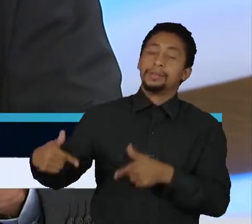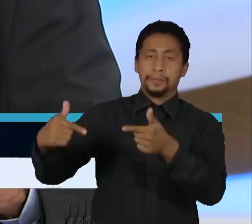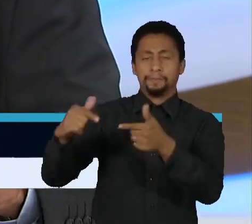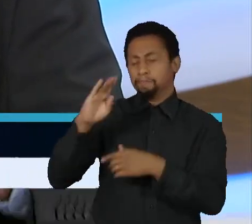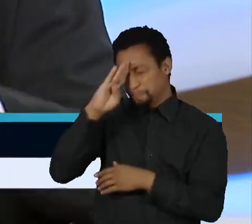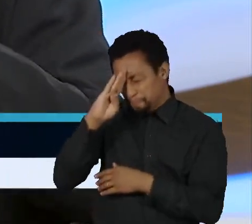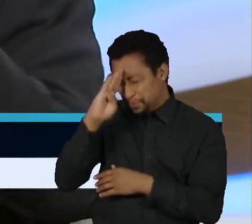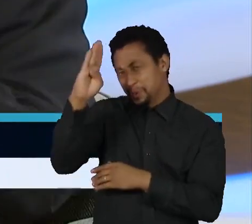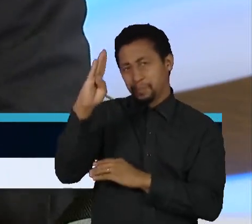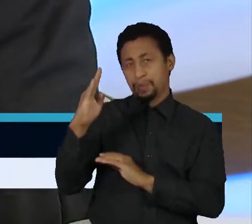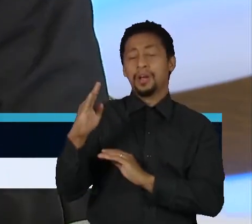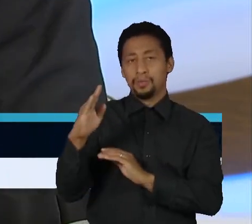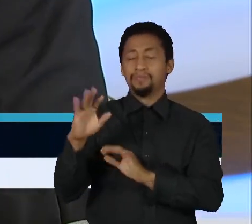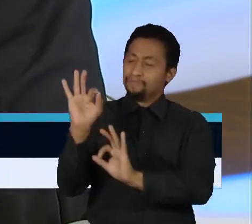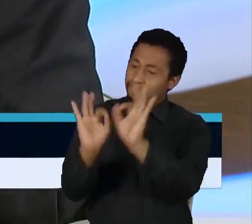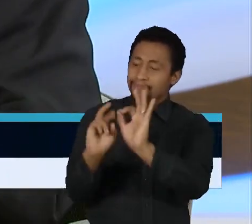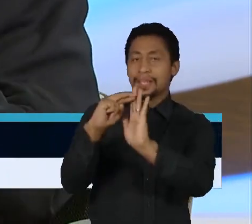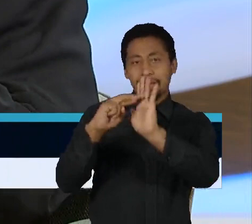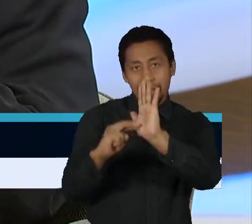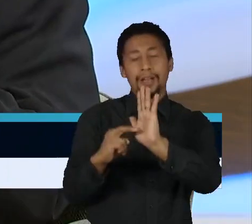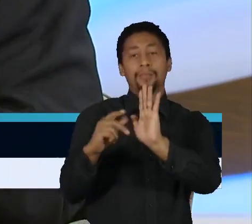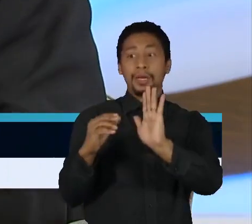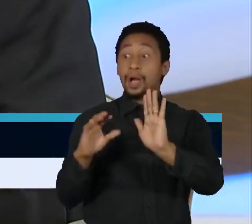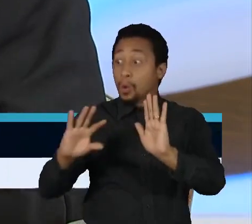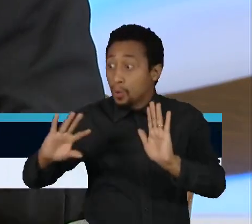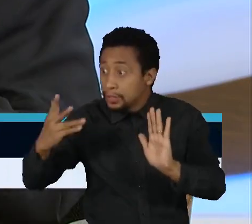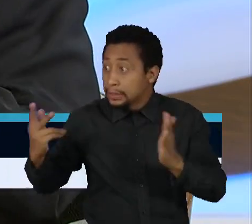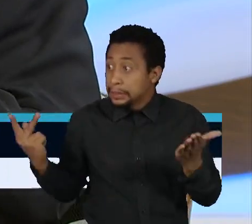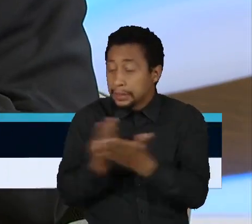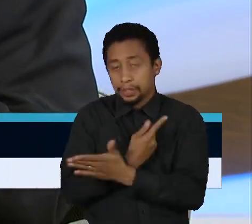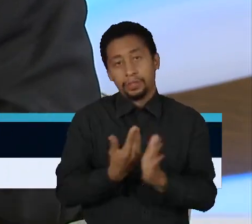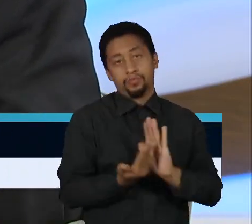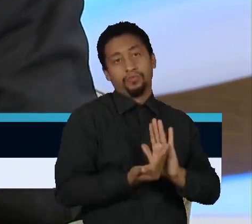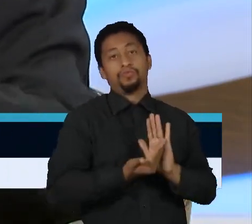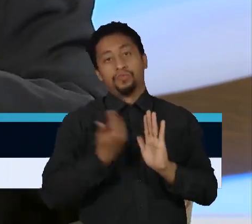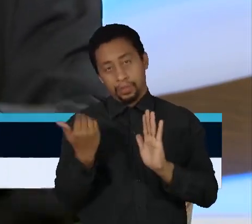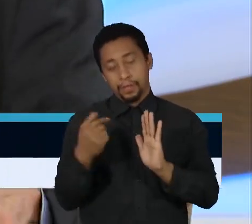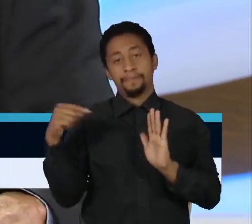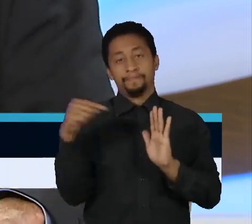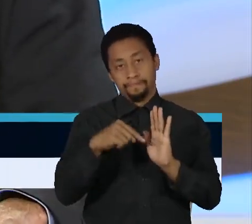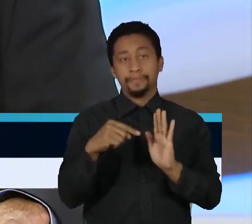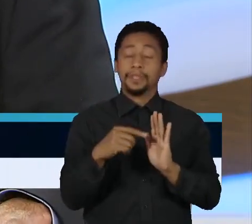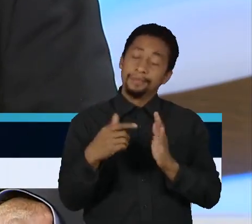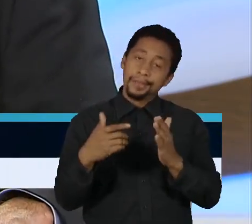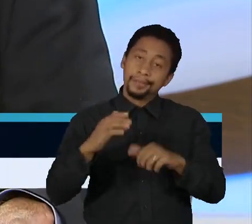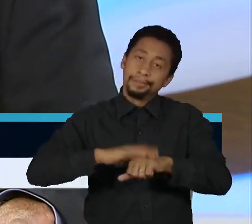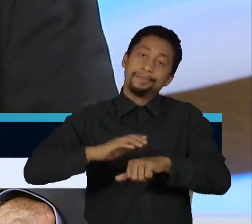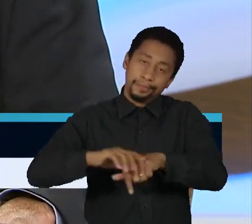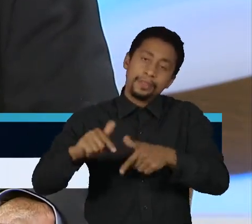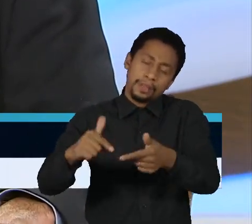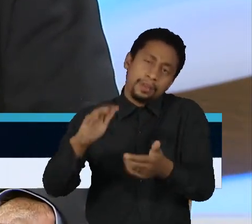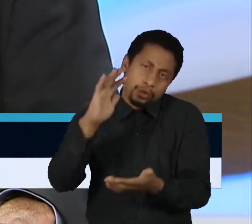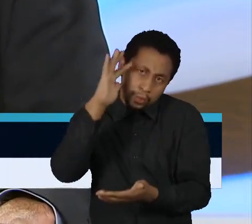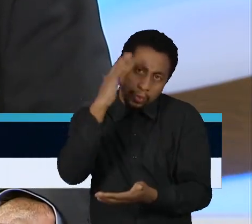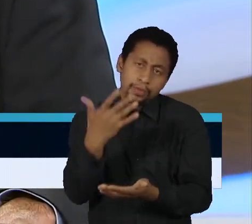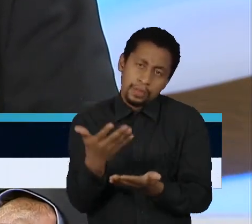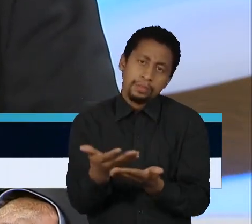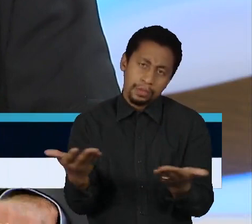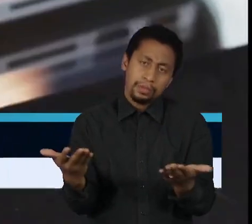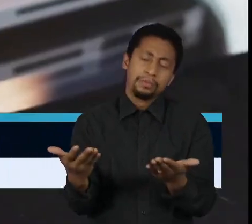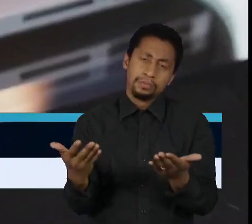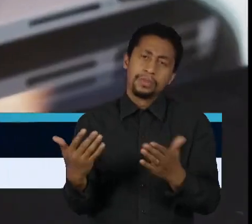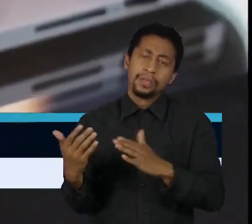fundamental que nós encontremos uma disciplina, uma regulação razoável para as redes